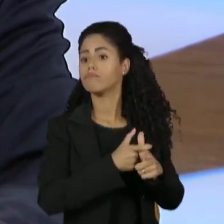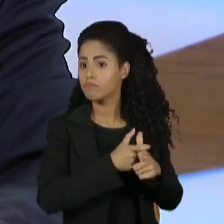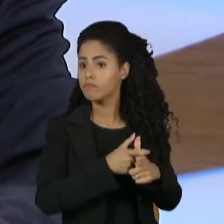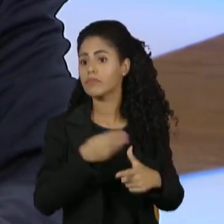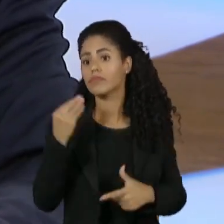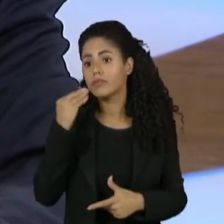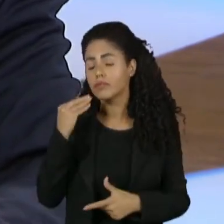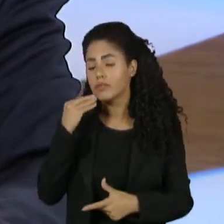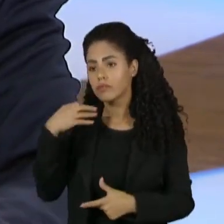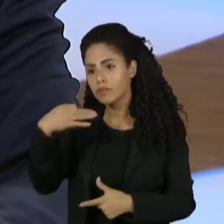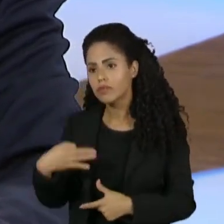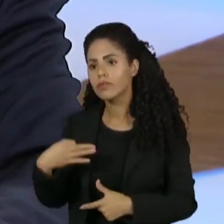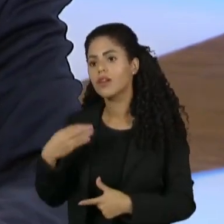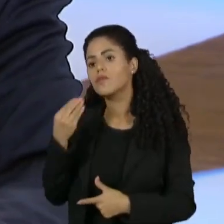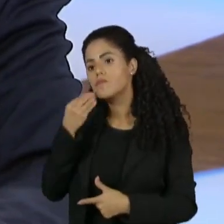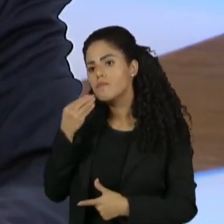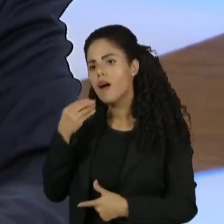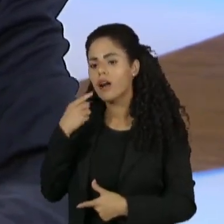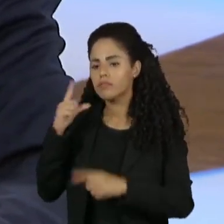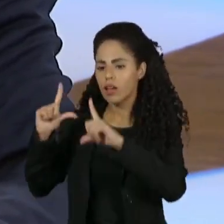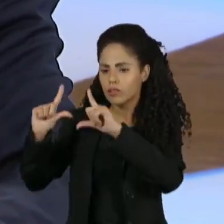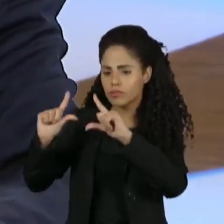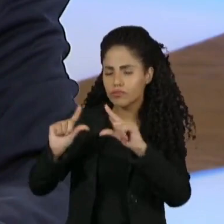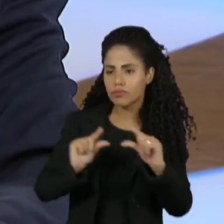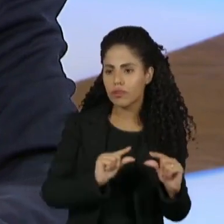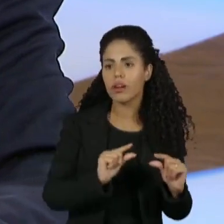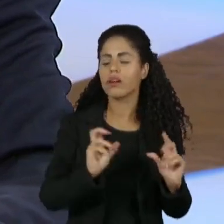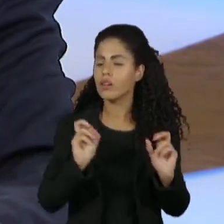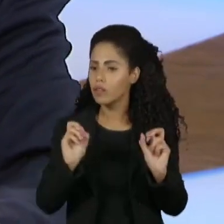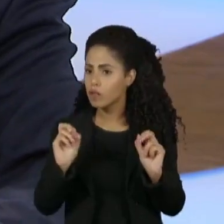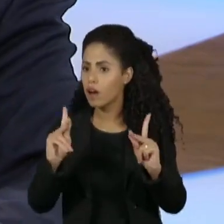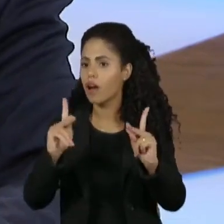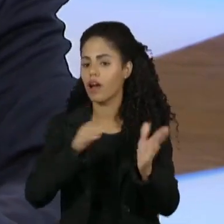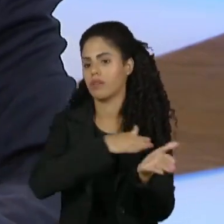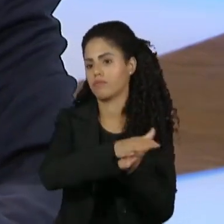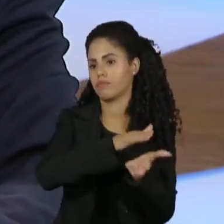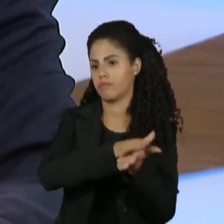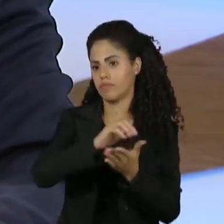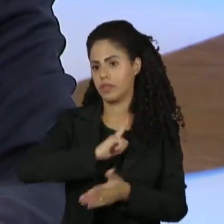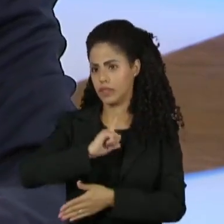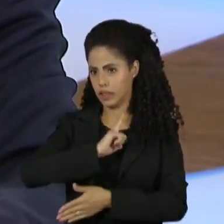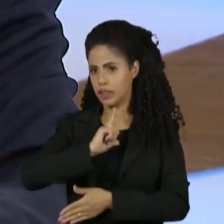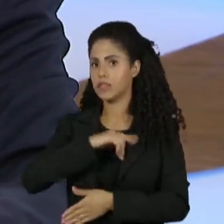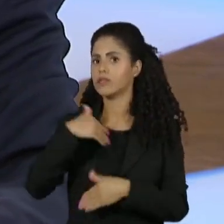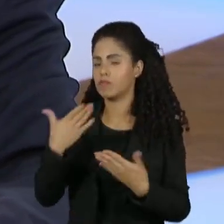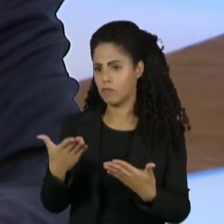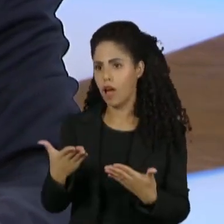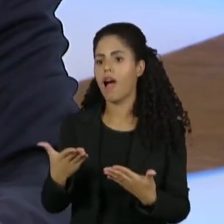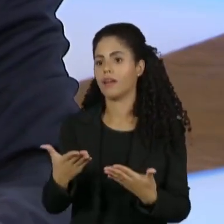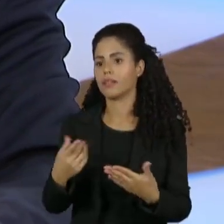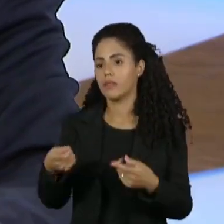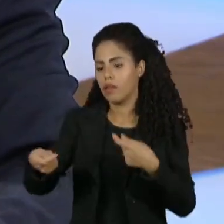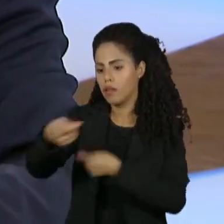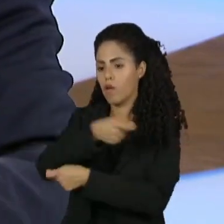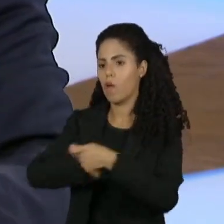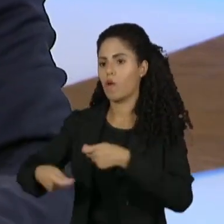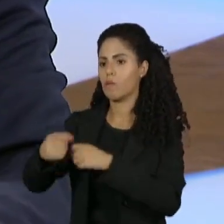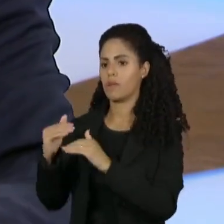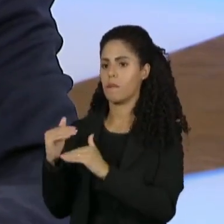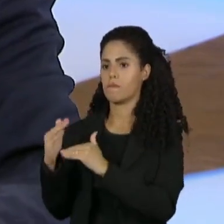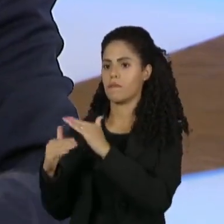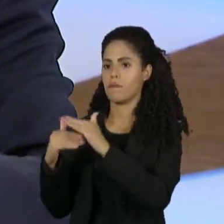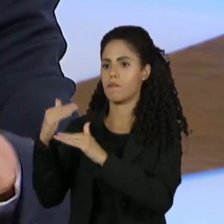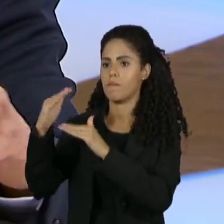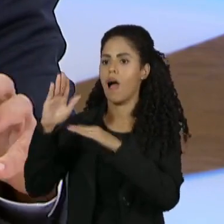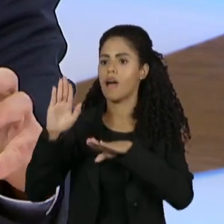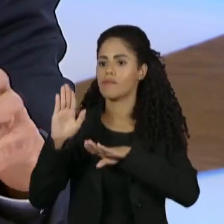tentativa gradual de redução do dispêndio público e do déficit. Ao mesmo tempo que a receita em